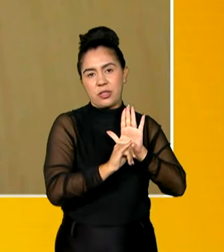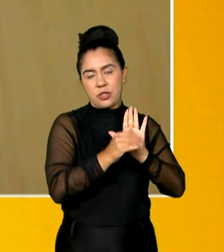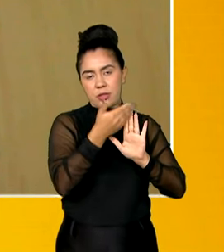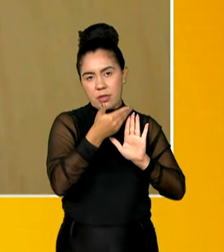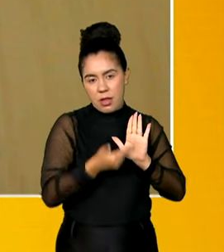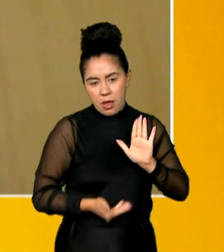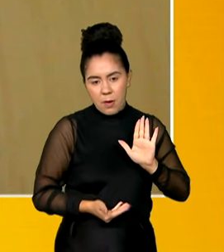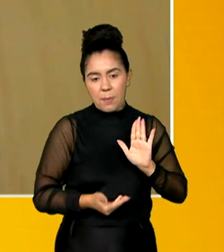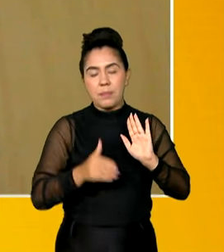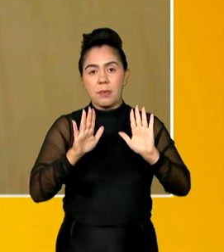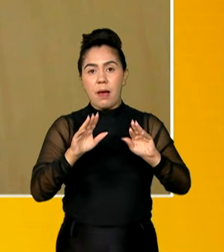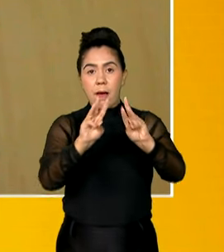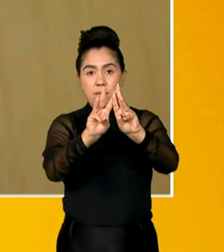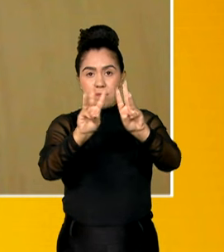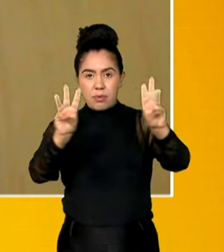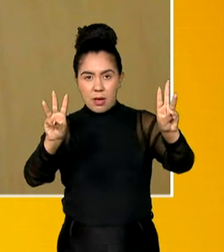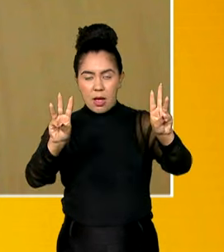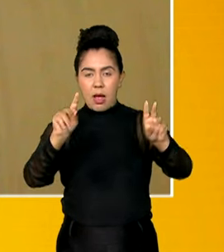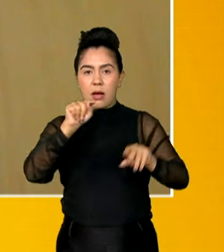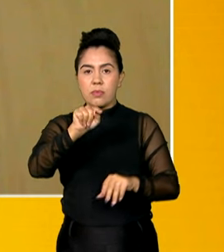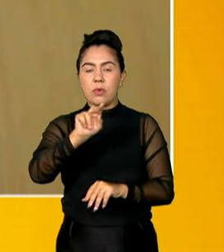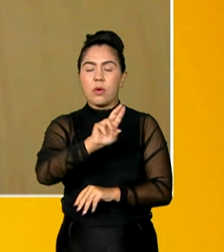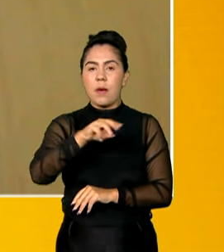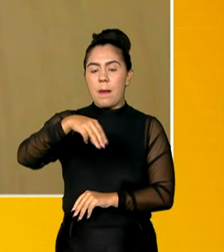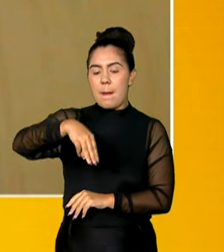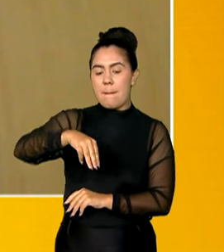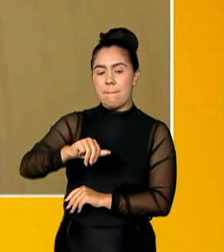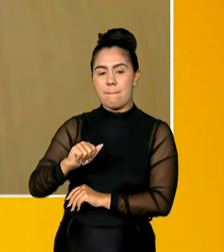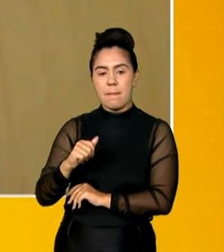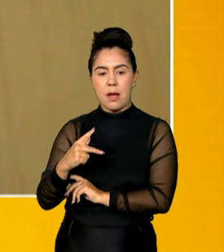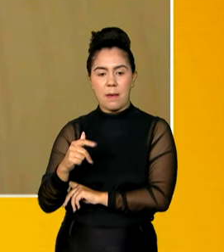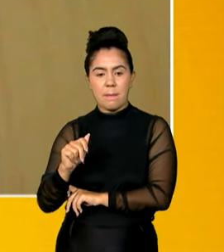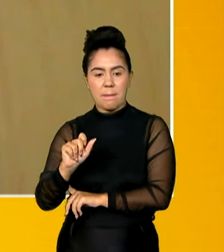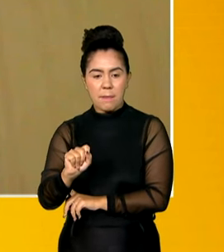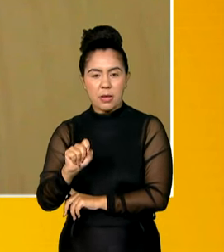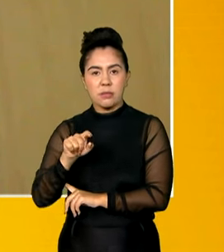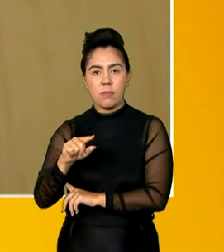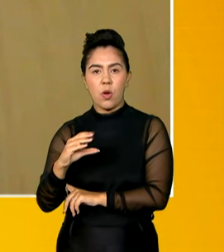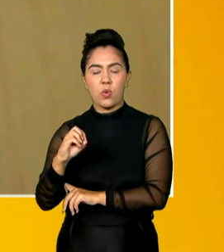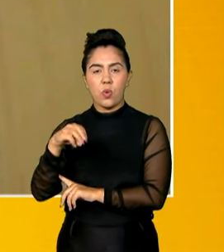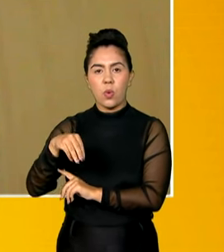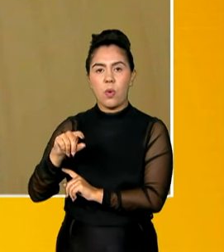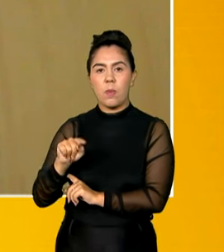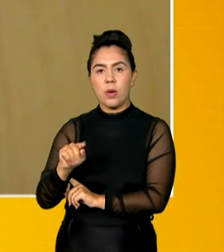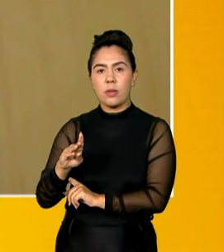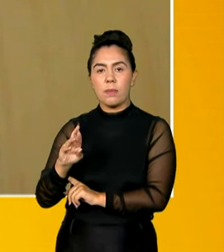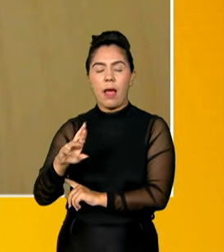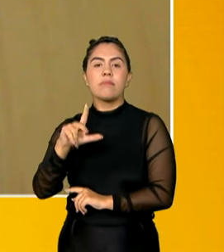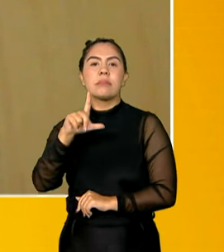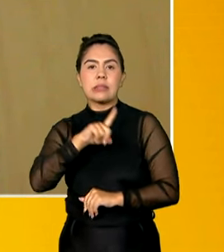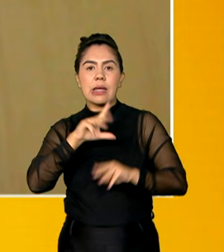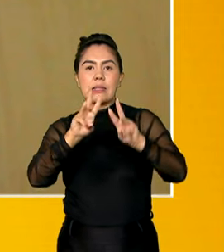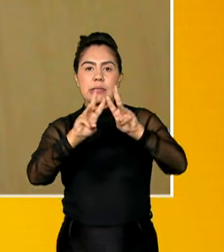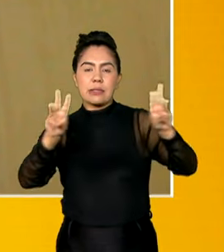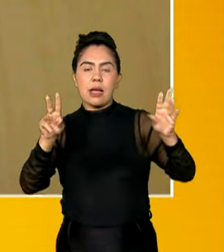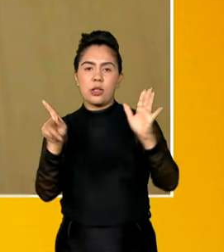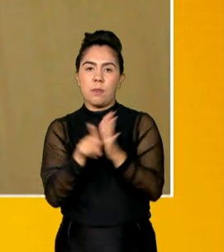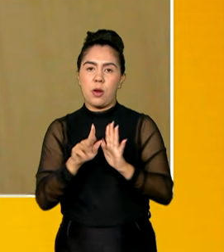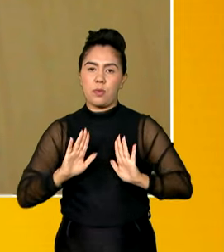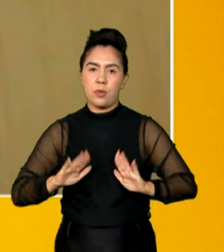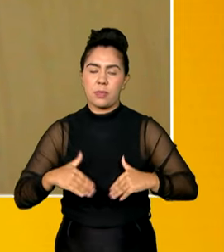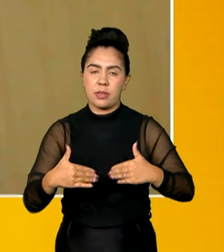Este portal mapas.gov.br está disponível no próprio site do Ministério da Cultura, cultura.gov